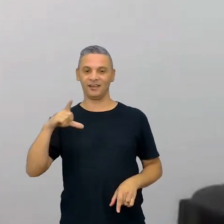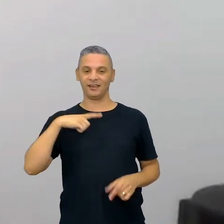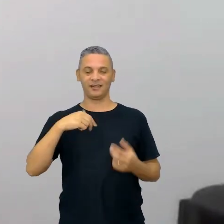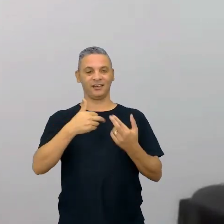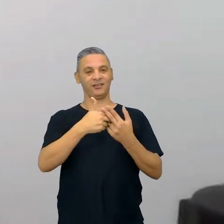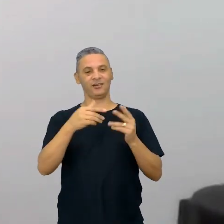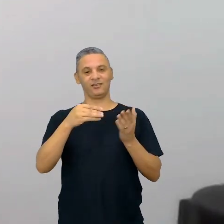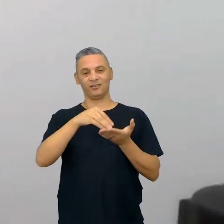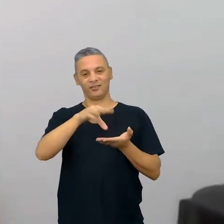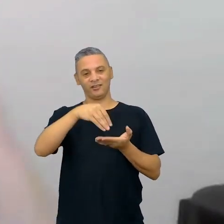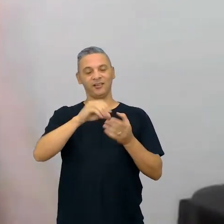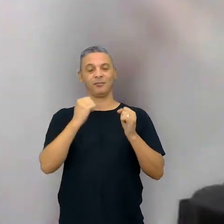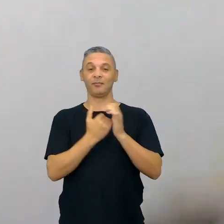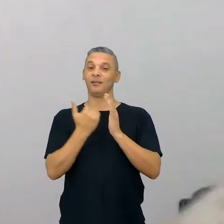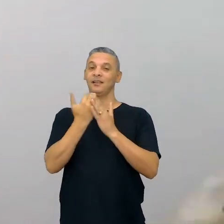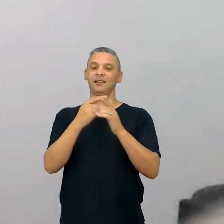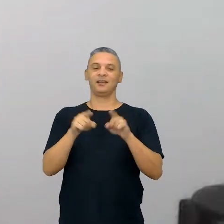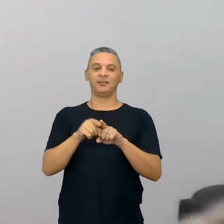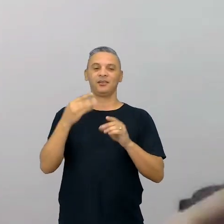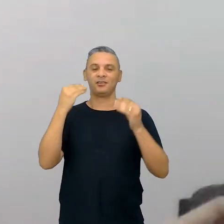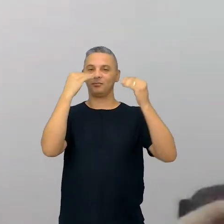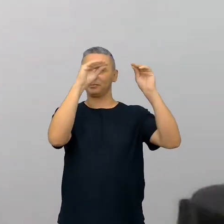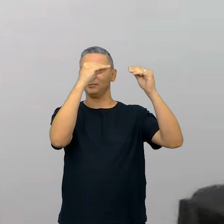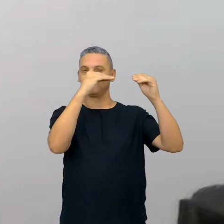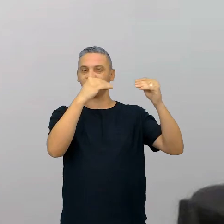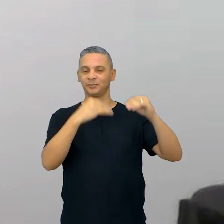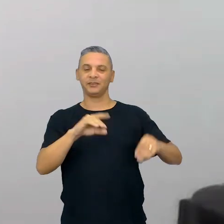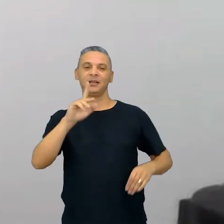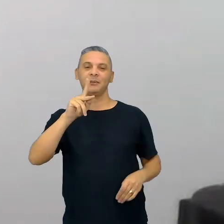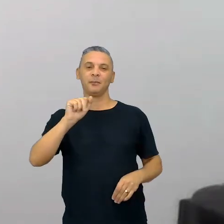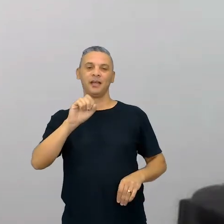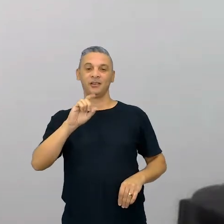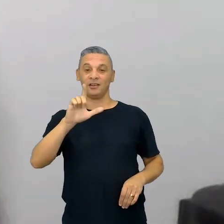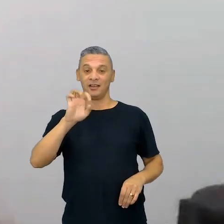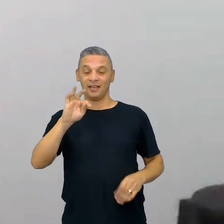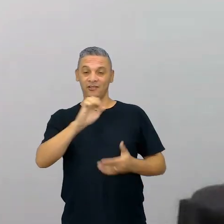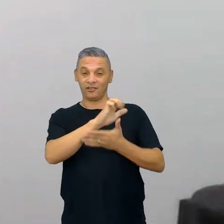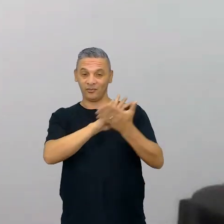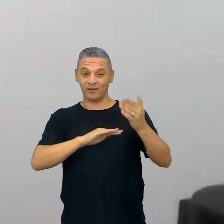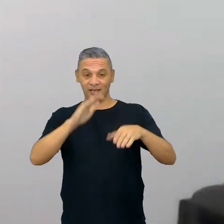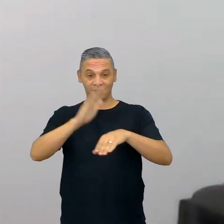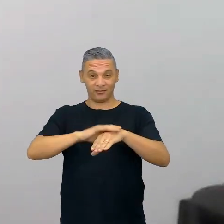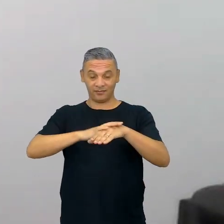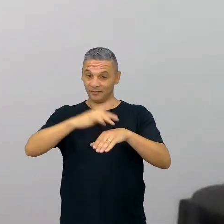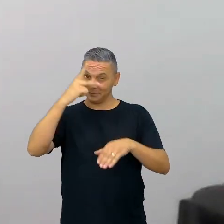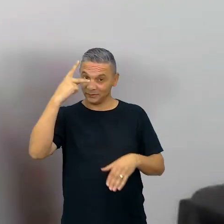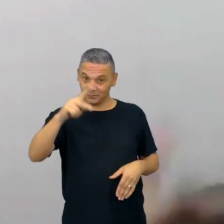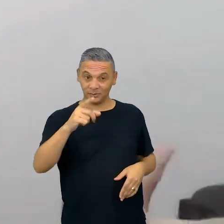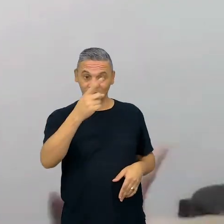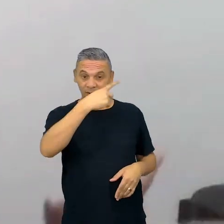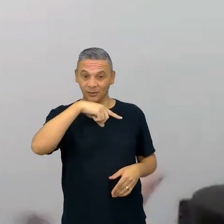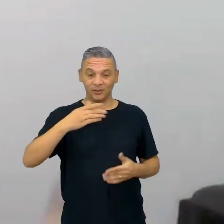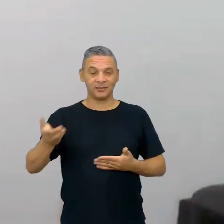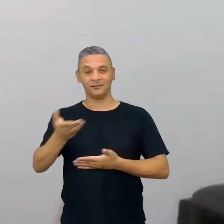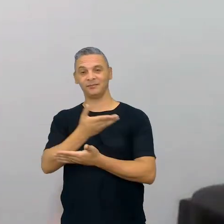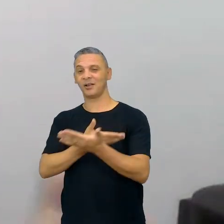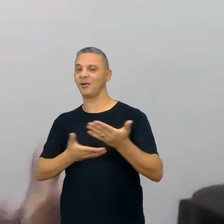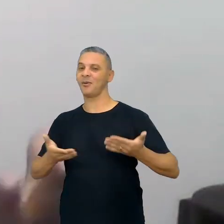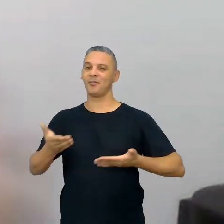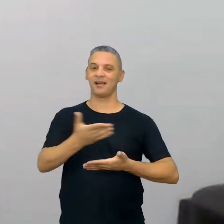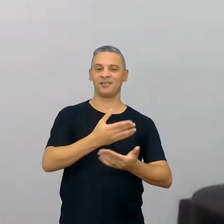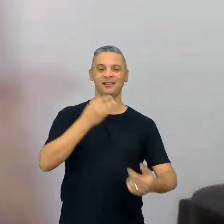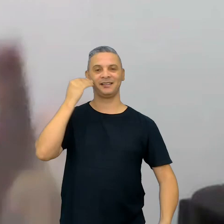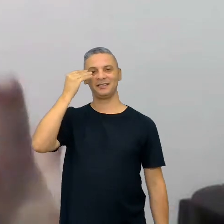lá, quero que coloquem mais, vamos colocar lá essas atividades que vocês têm desenvolvido, para a gente compartilhar essas